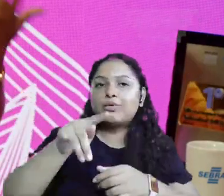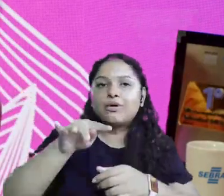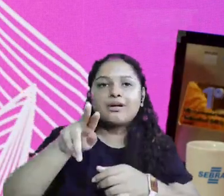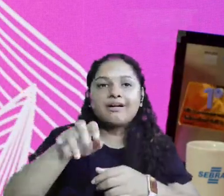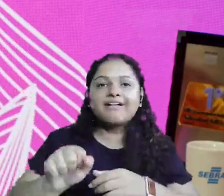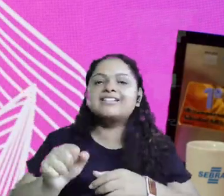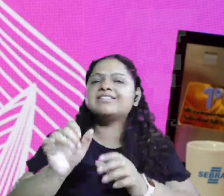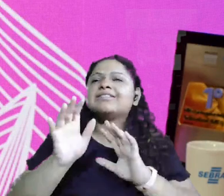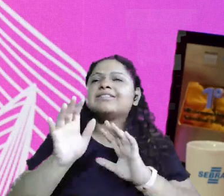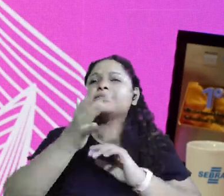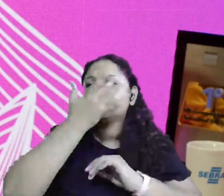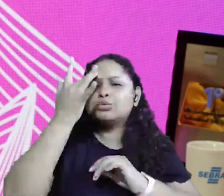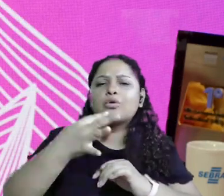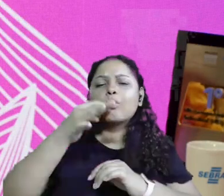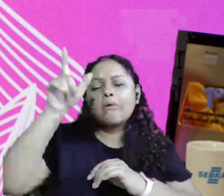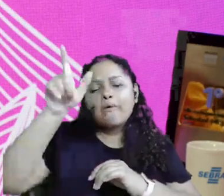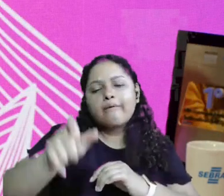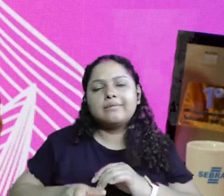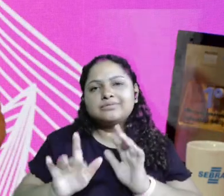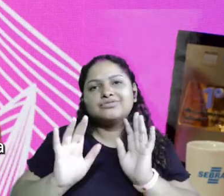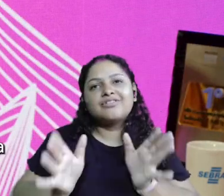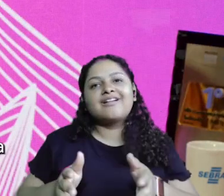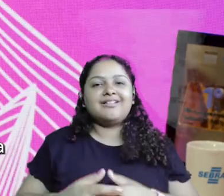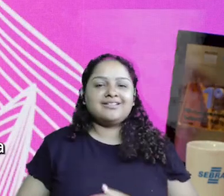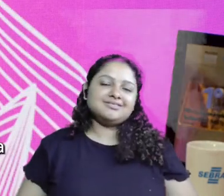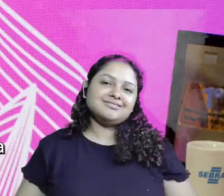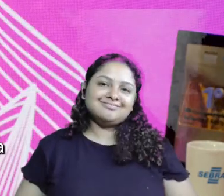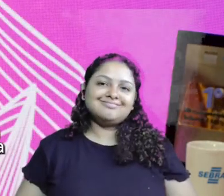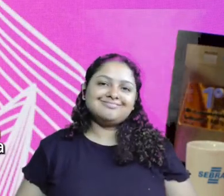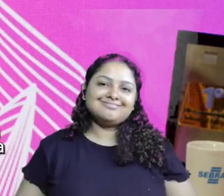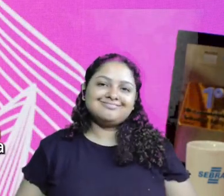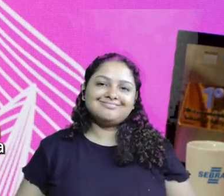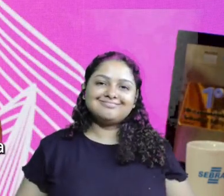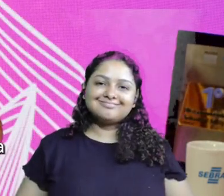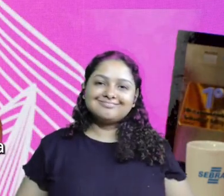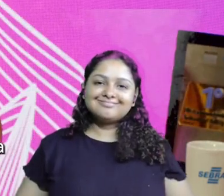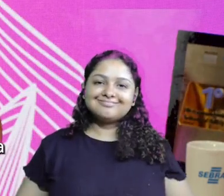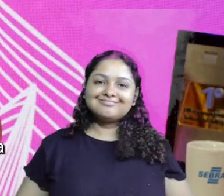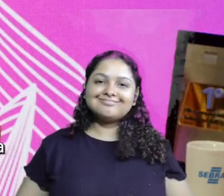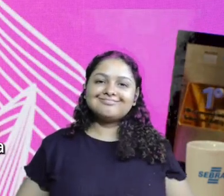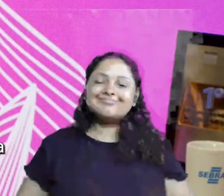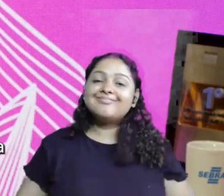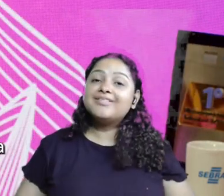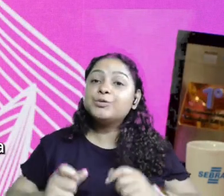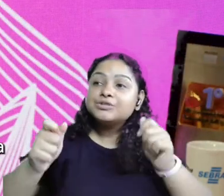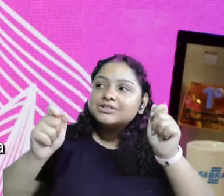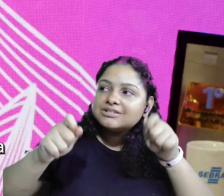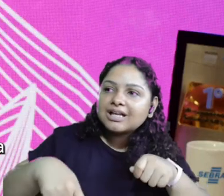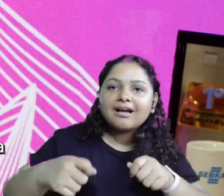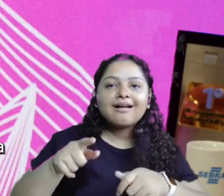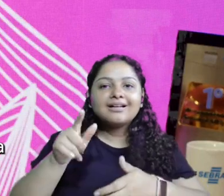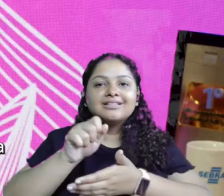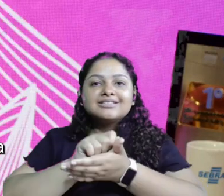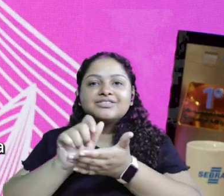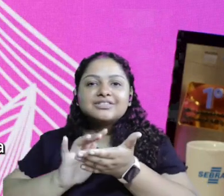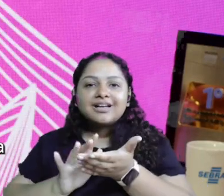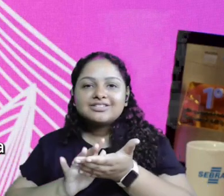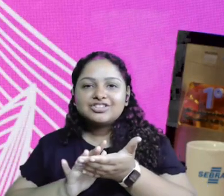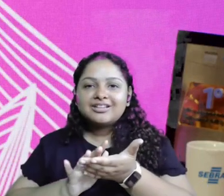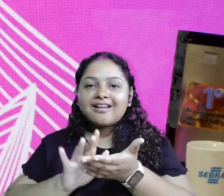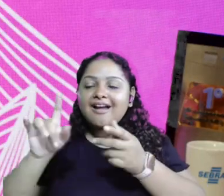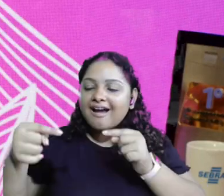né? Super conhecida já na cidade. Então, a gente pode transformar essa atividade